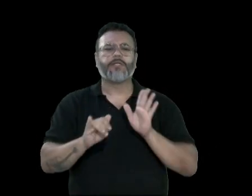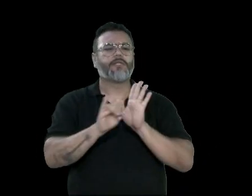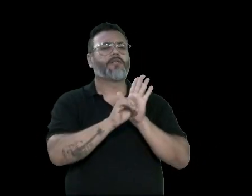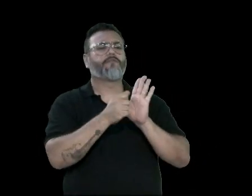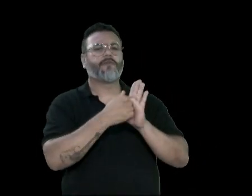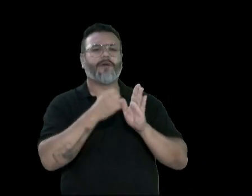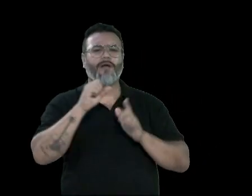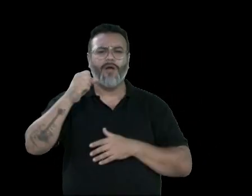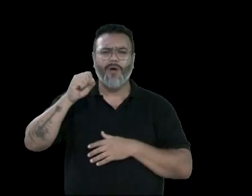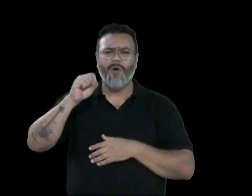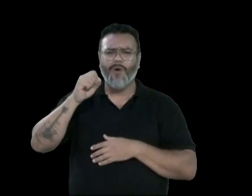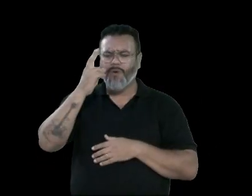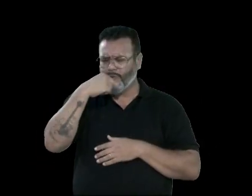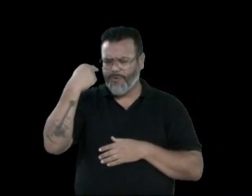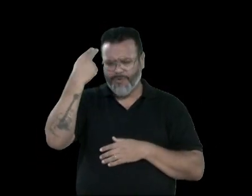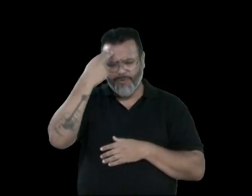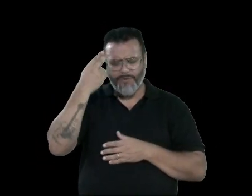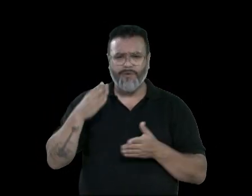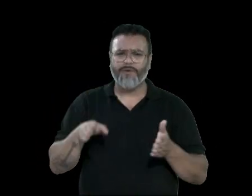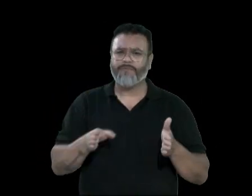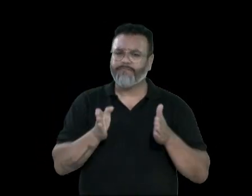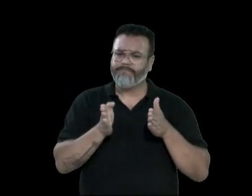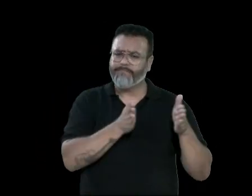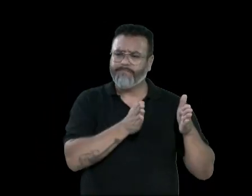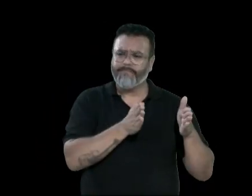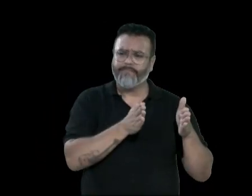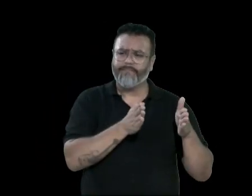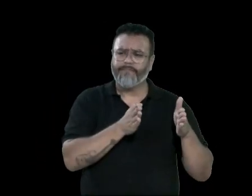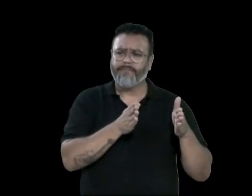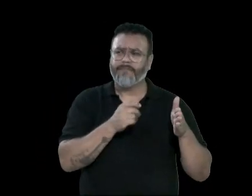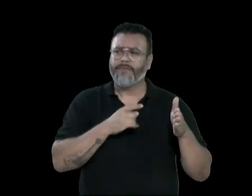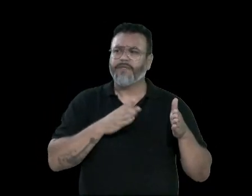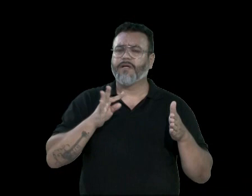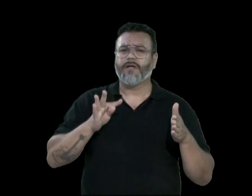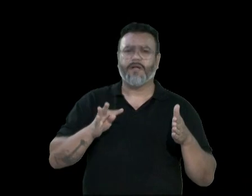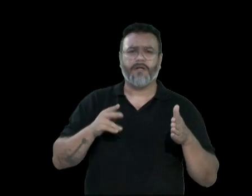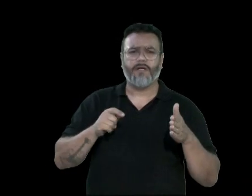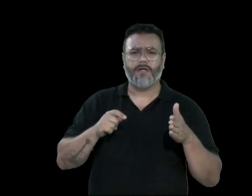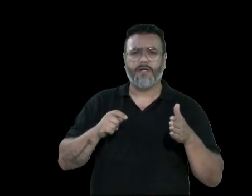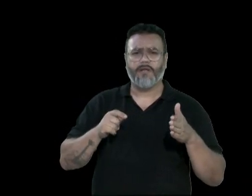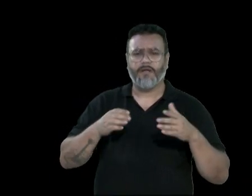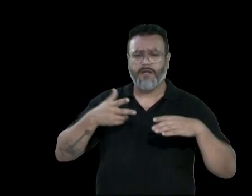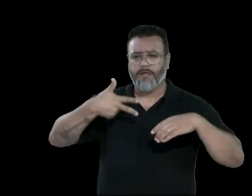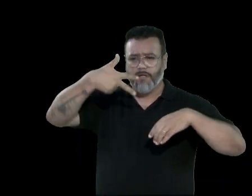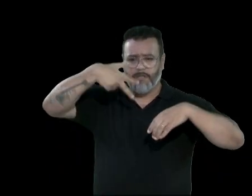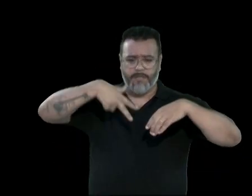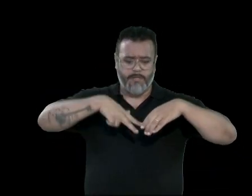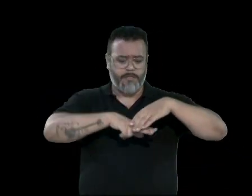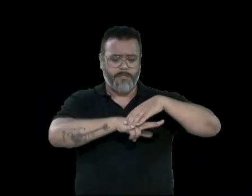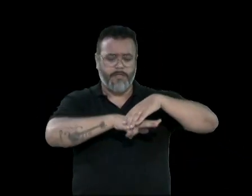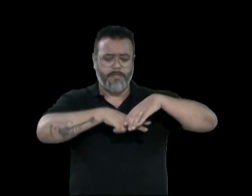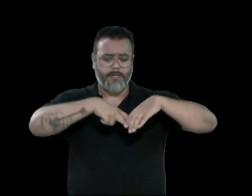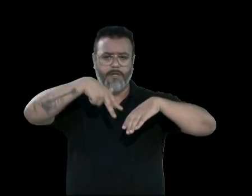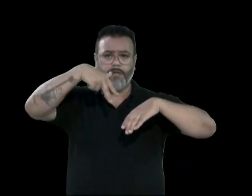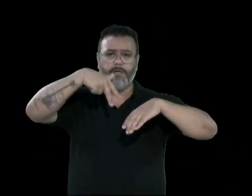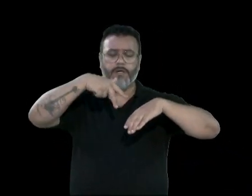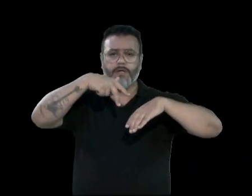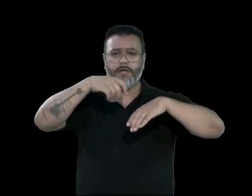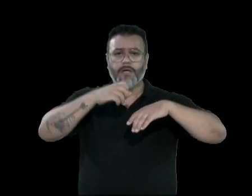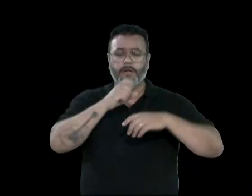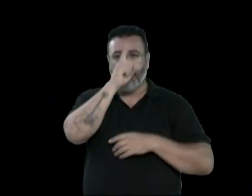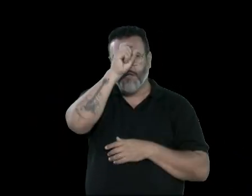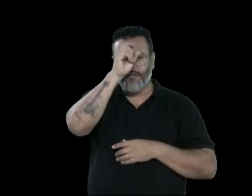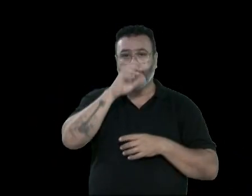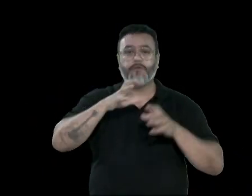ficou vagando, vaga cross, tá, para fazer uma tomografia no regional, 11h30 da noite a pessoa